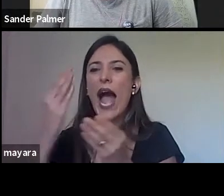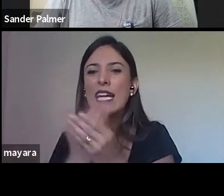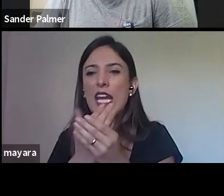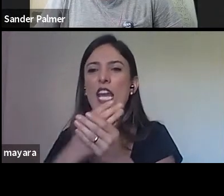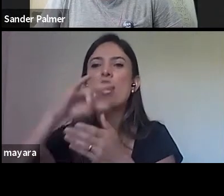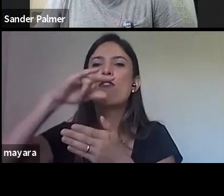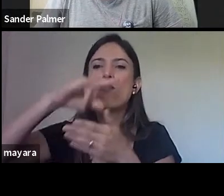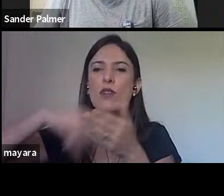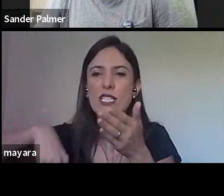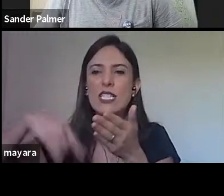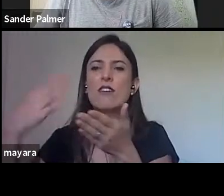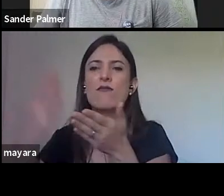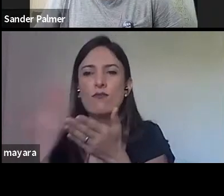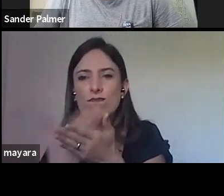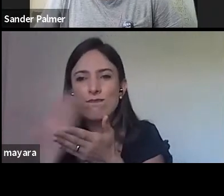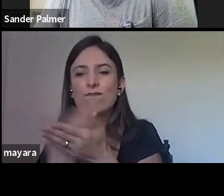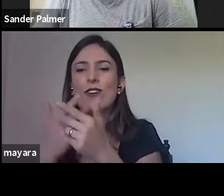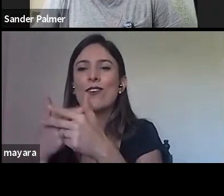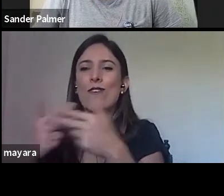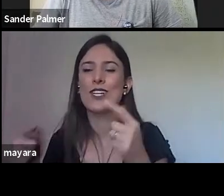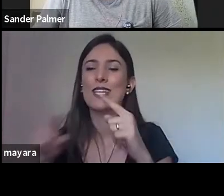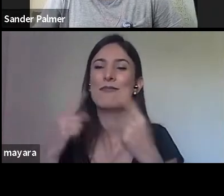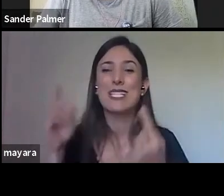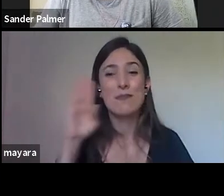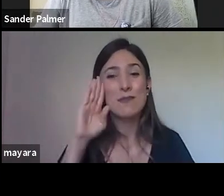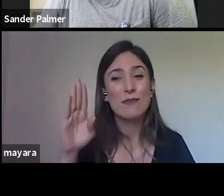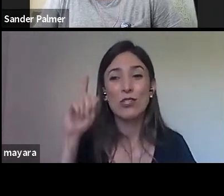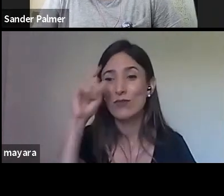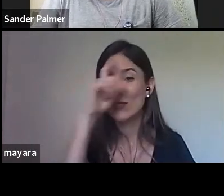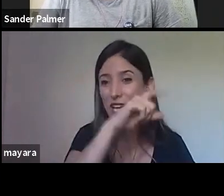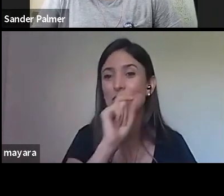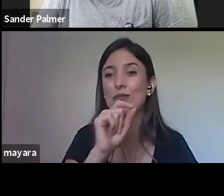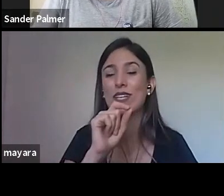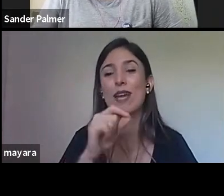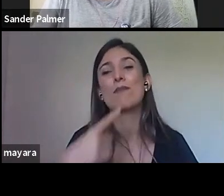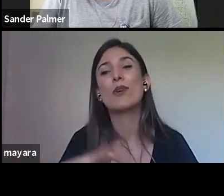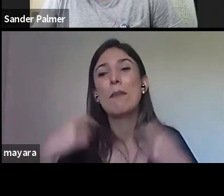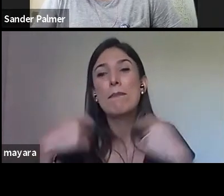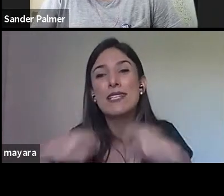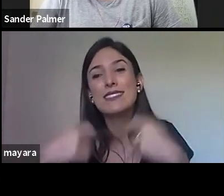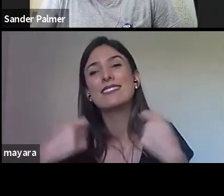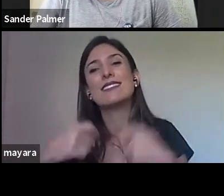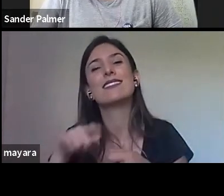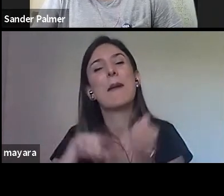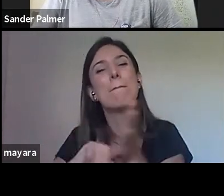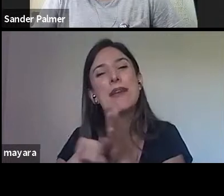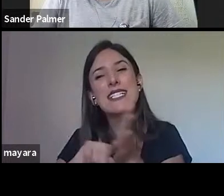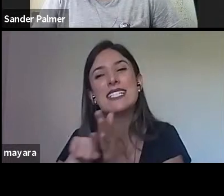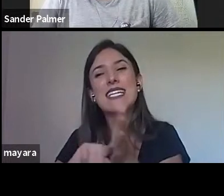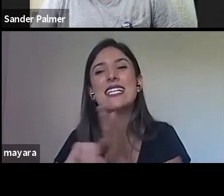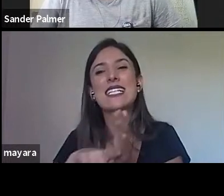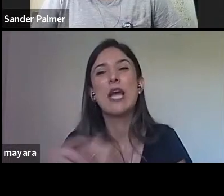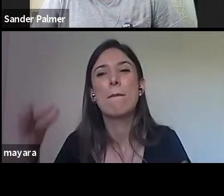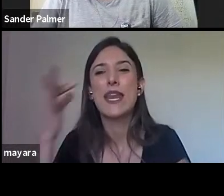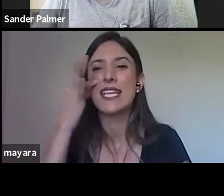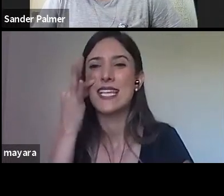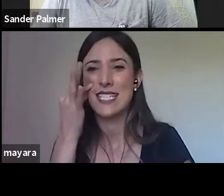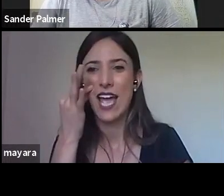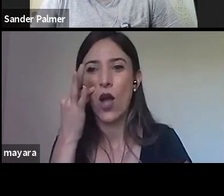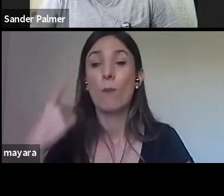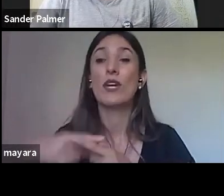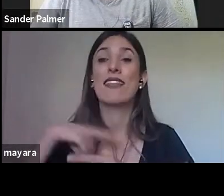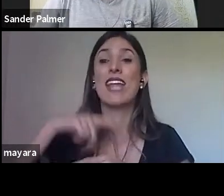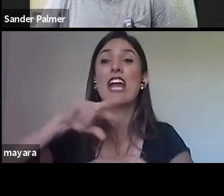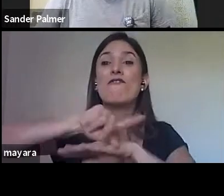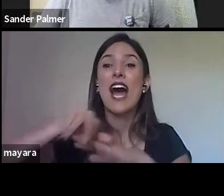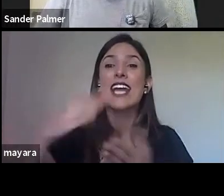temos é muito por conta, vamos dizer assim, da pesquisa presencial, porque muitas fontes você ainda não tem digitalizado. Talvez, acho